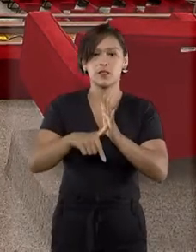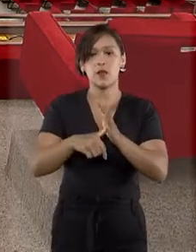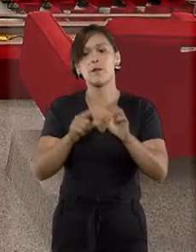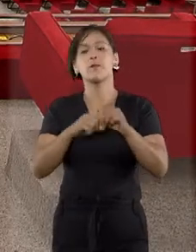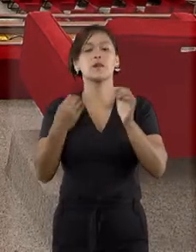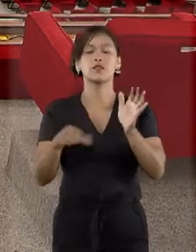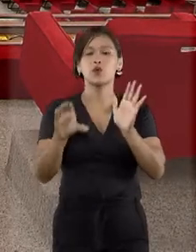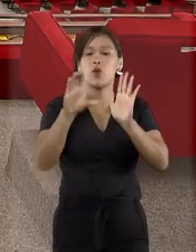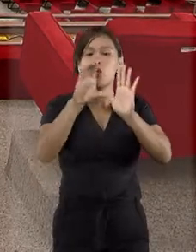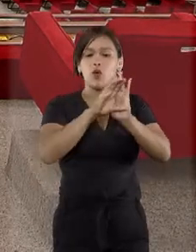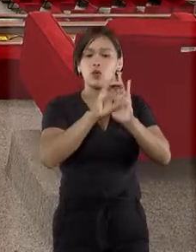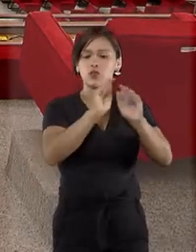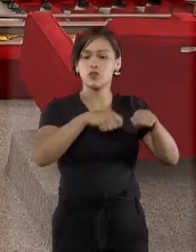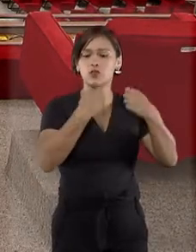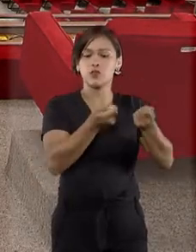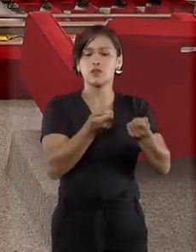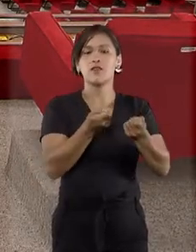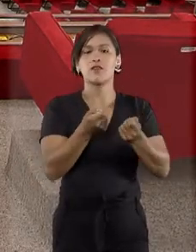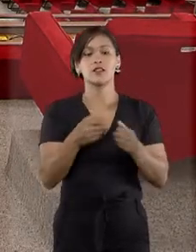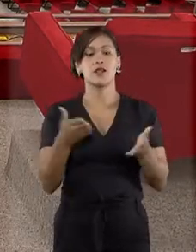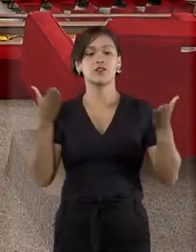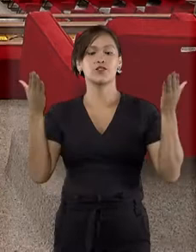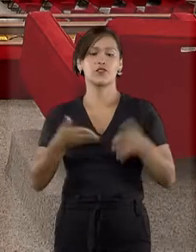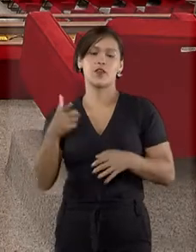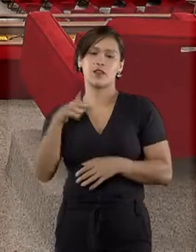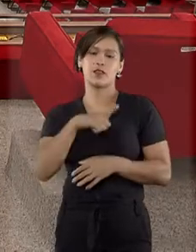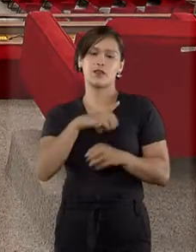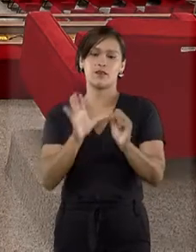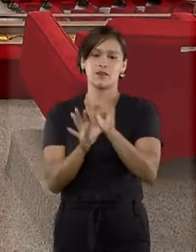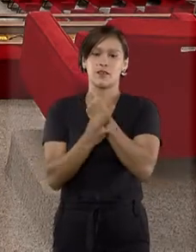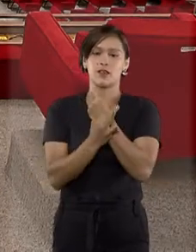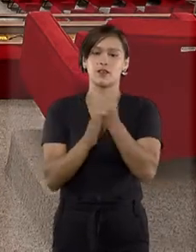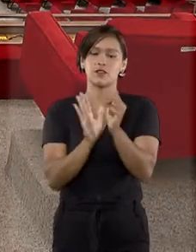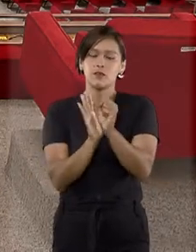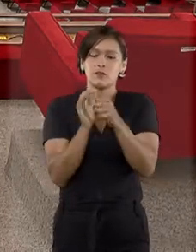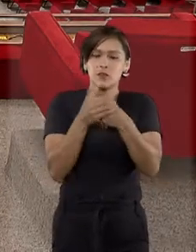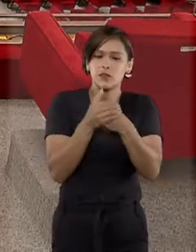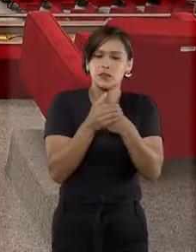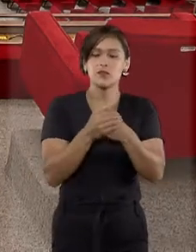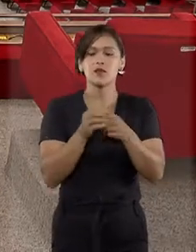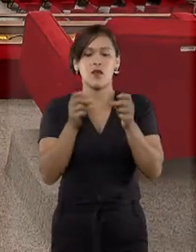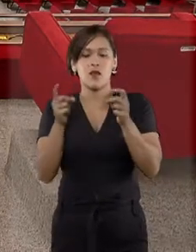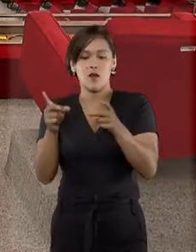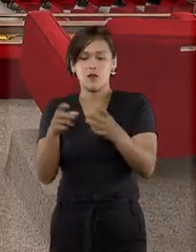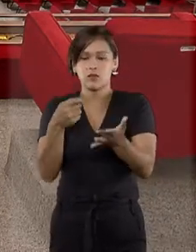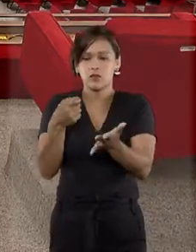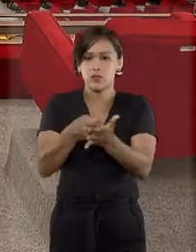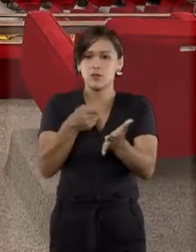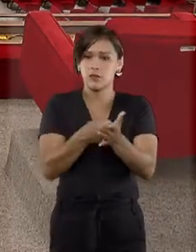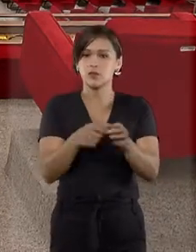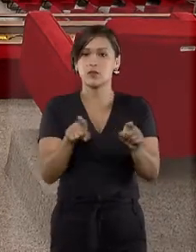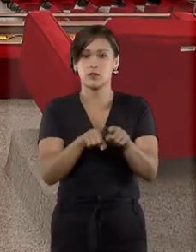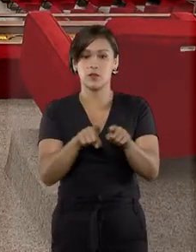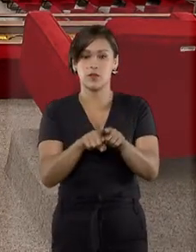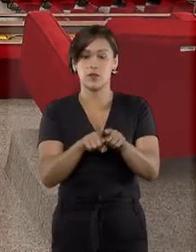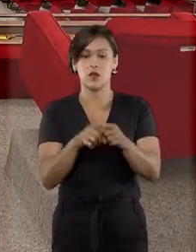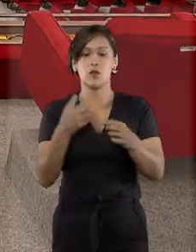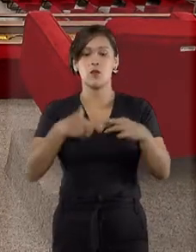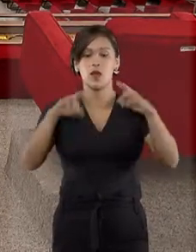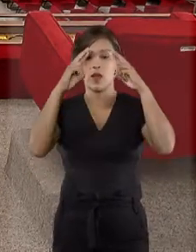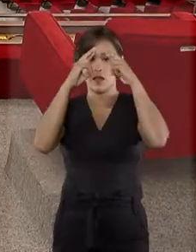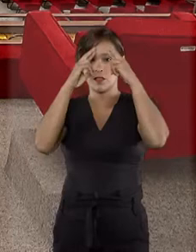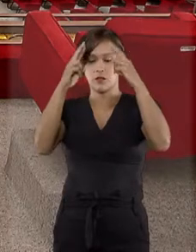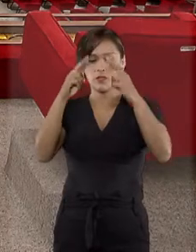o Código de Defesa do Consumidor já dispõe de medidas para garantir a proteção aos compradores nesses casos, como a